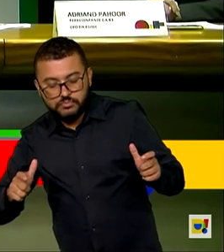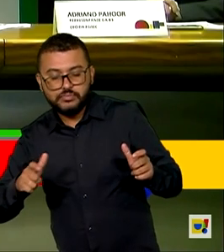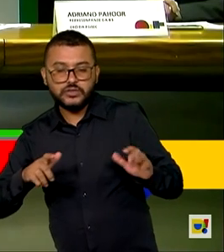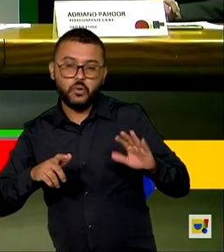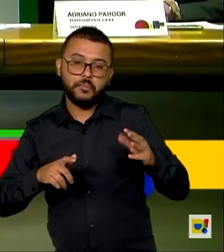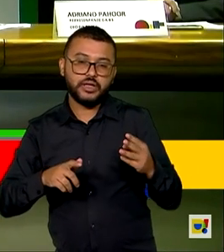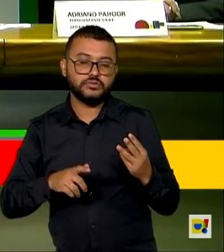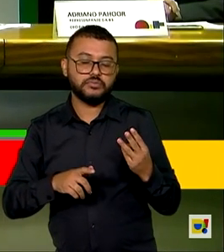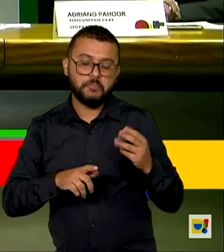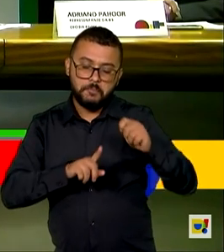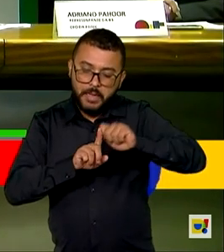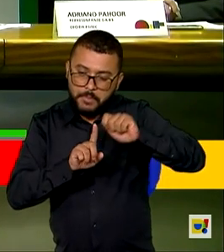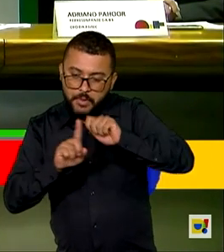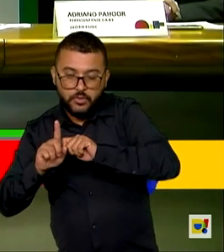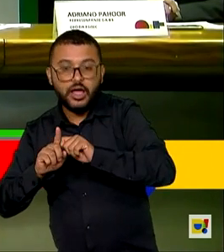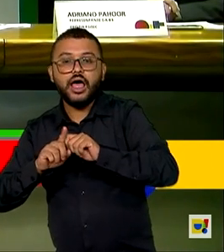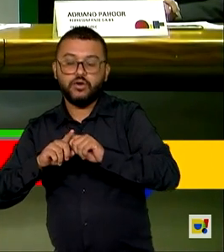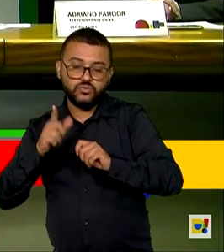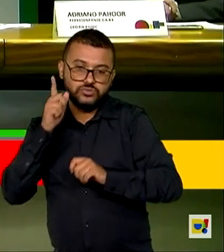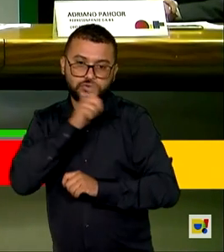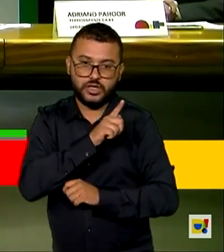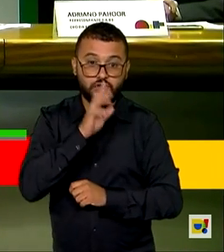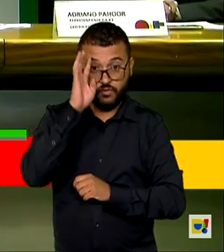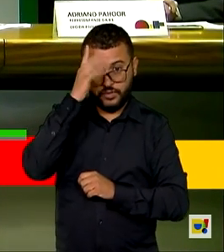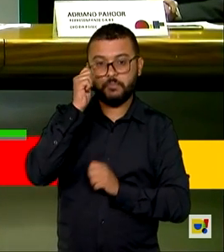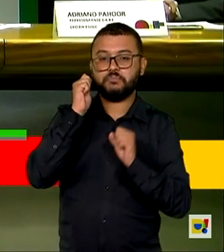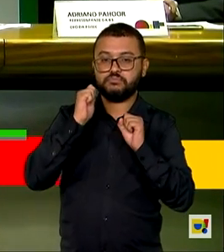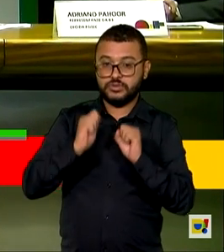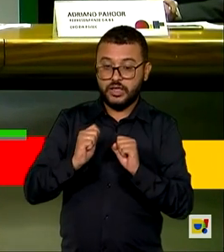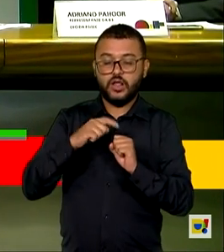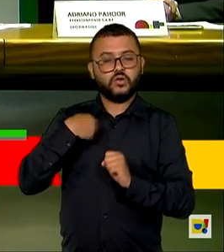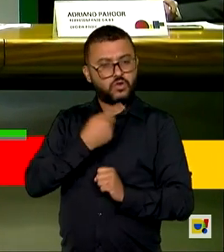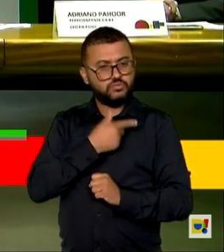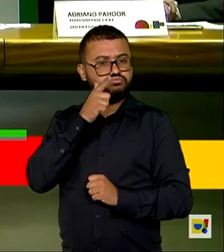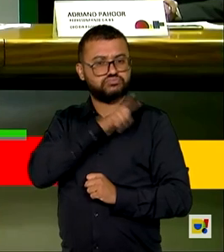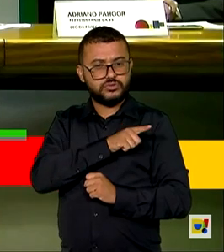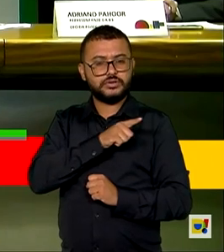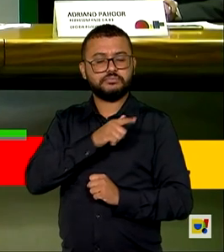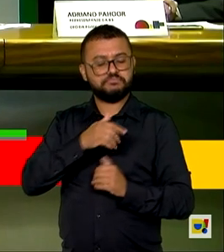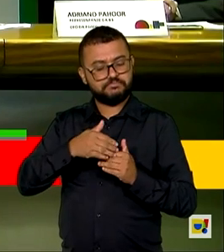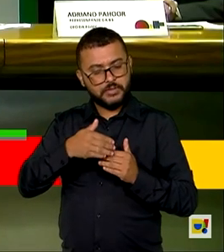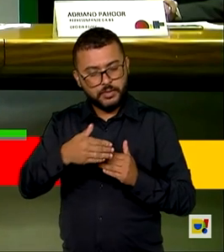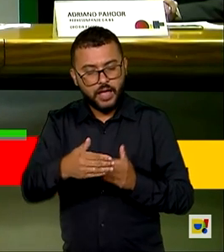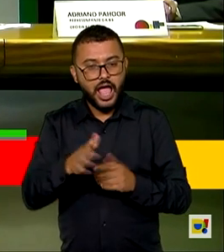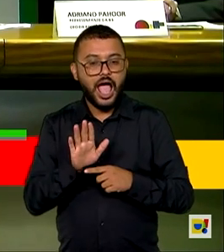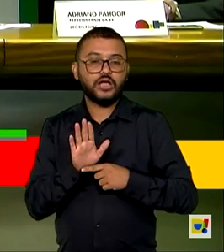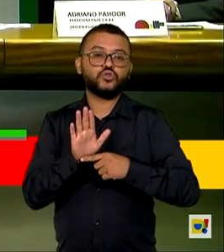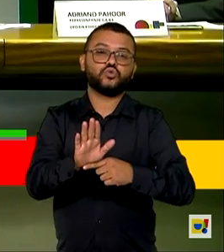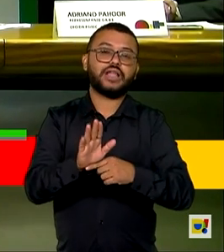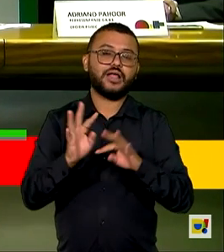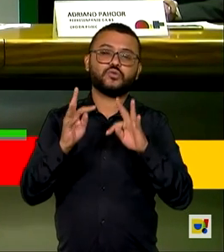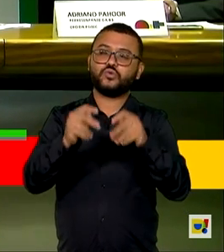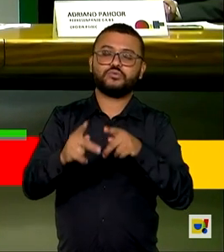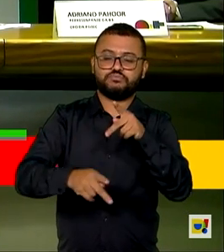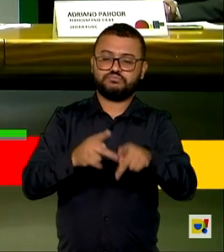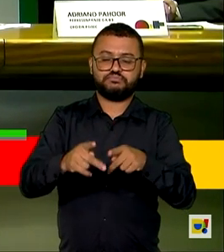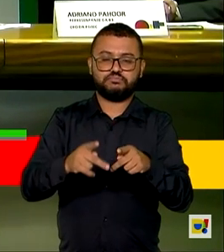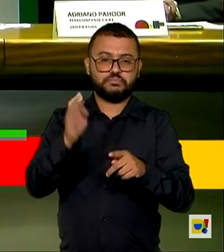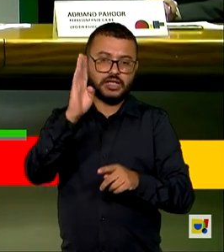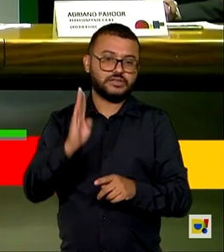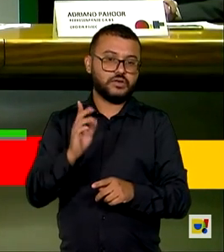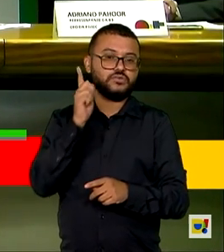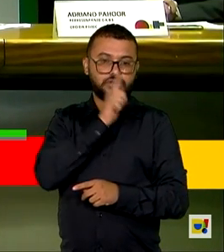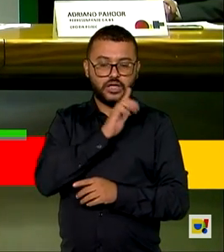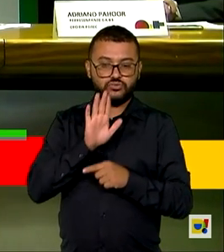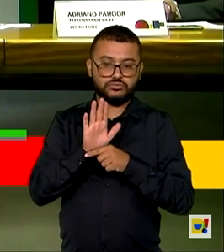alguns meses, no ano seguinte, para a gente conseguir beneficiar toda a população que a gente